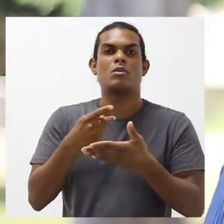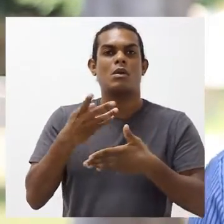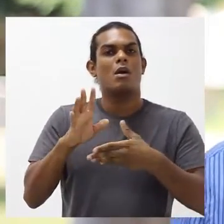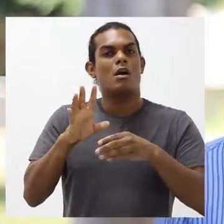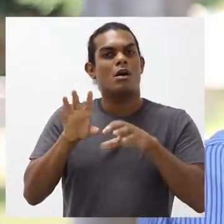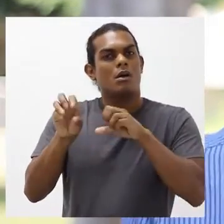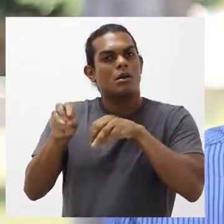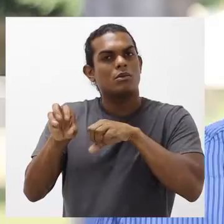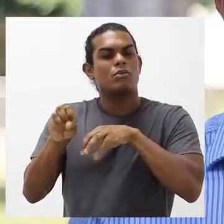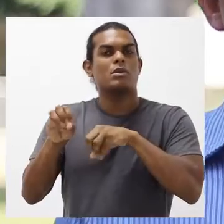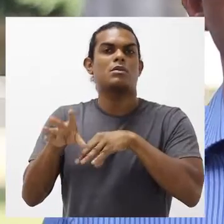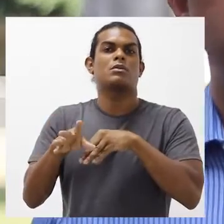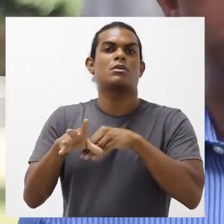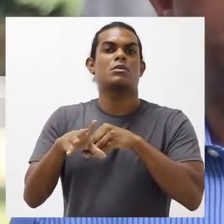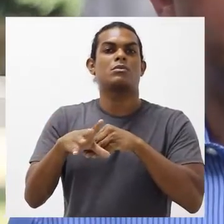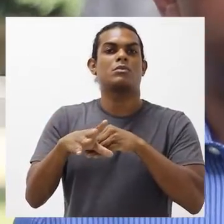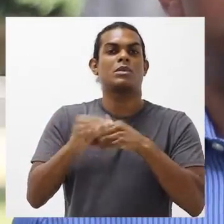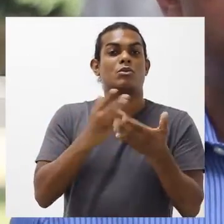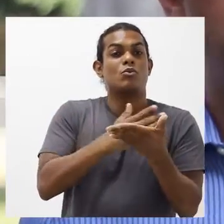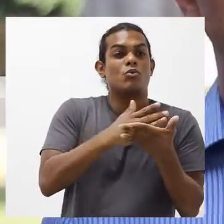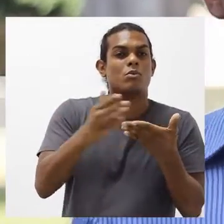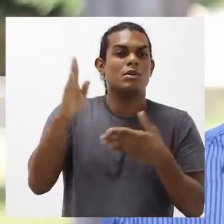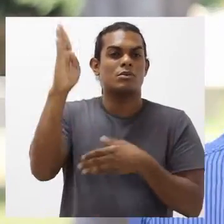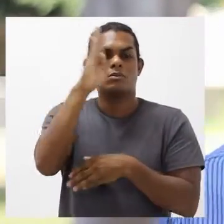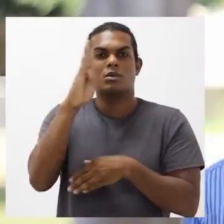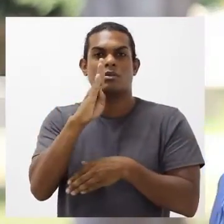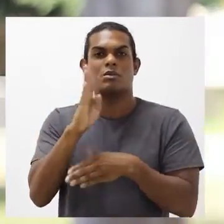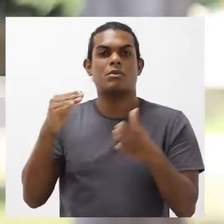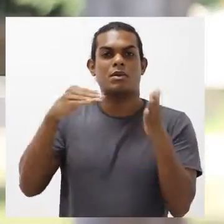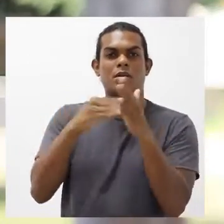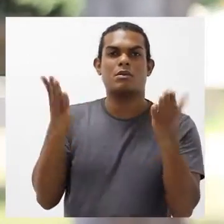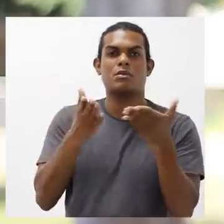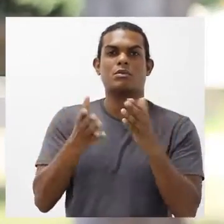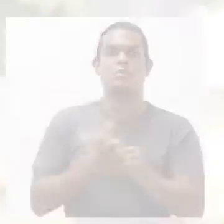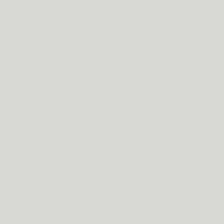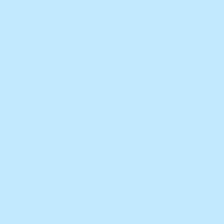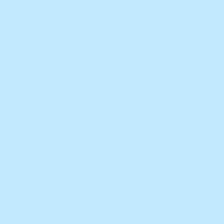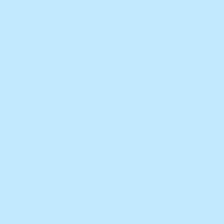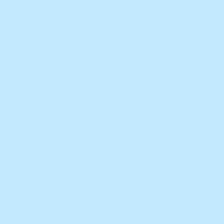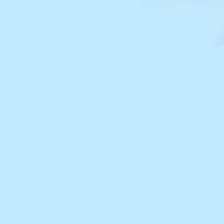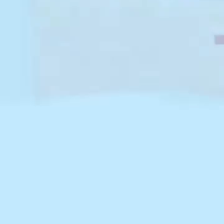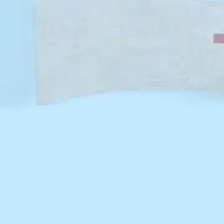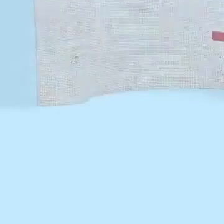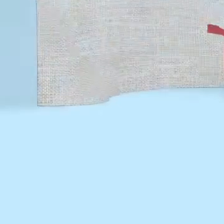colonização até os tempos atuais. Então a gente se encontra no próximo vídeo.